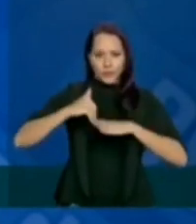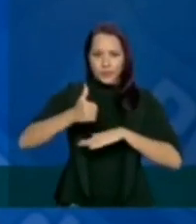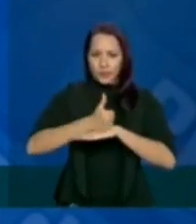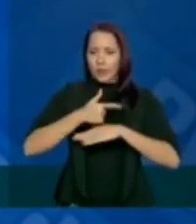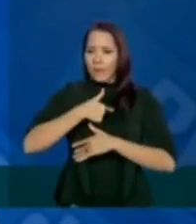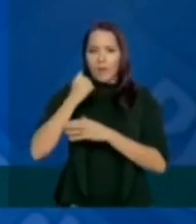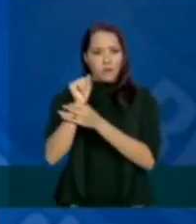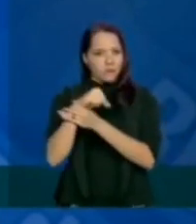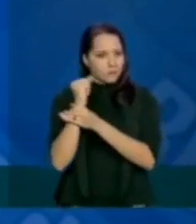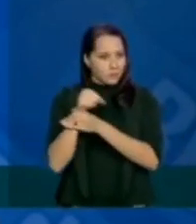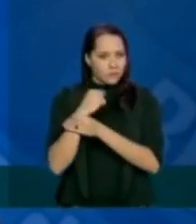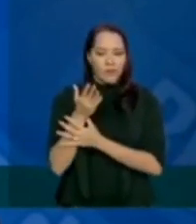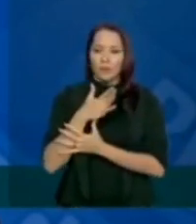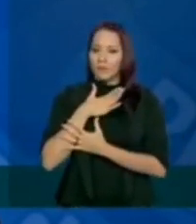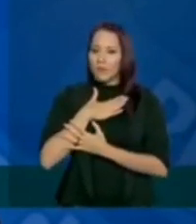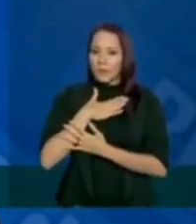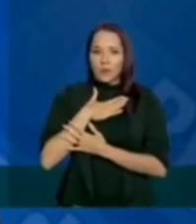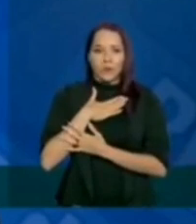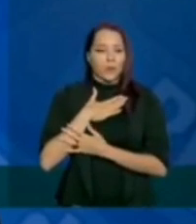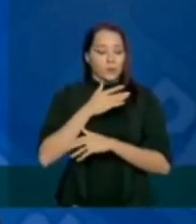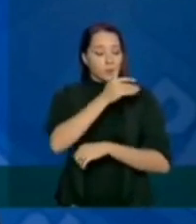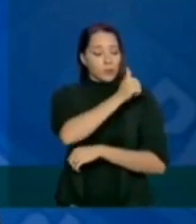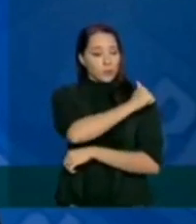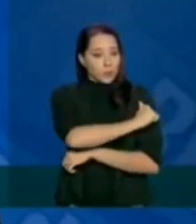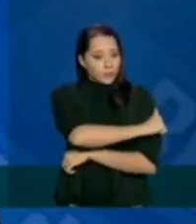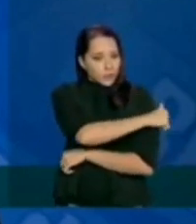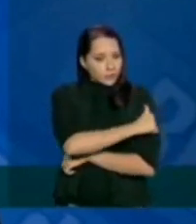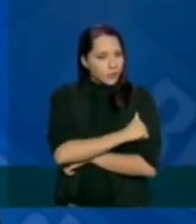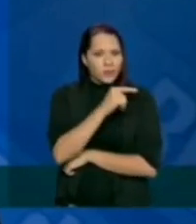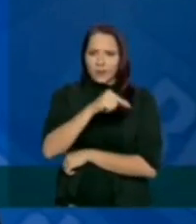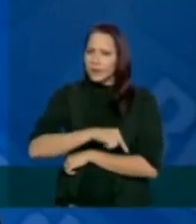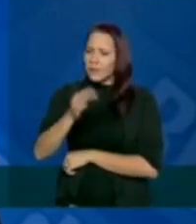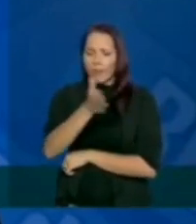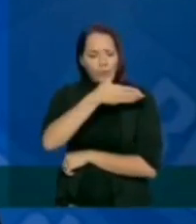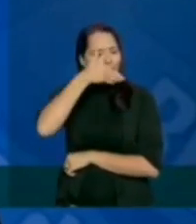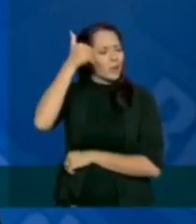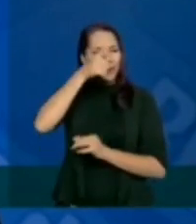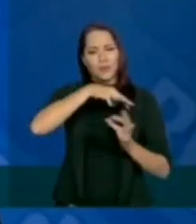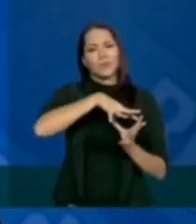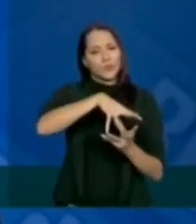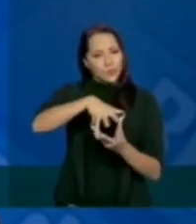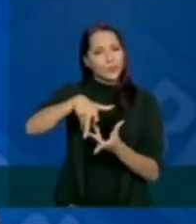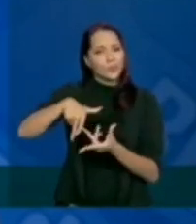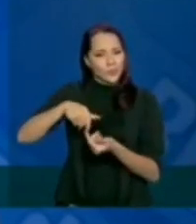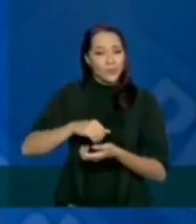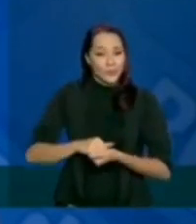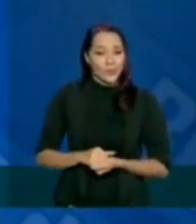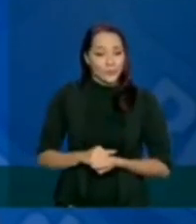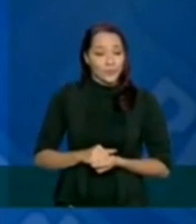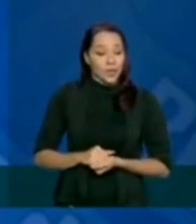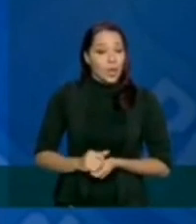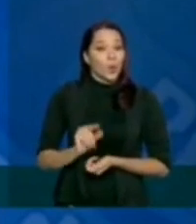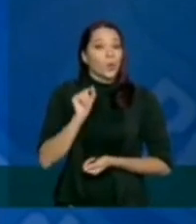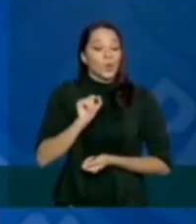meu fisioterapeuta, o meu enfermeiro, eles são os melhores do mundo. O que nós estamos